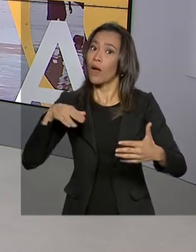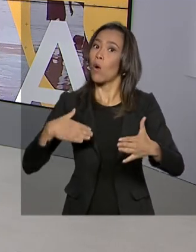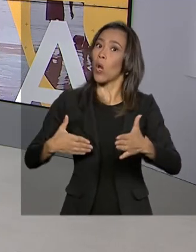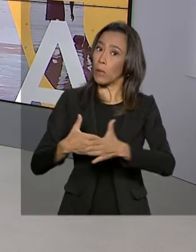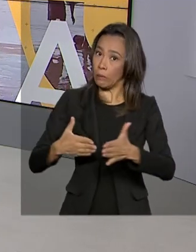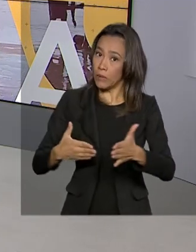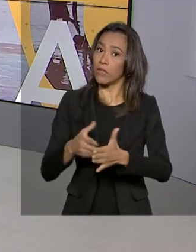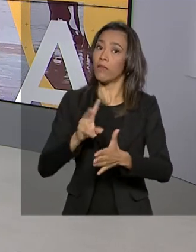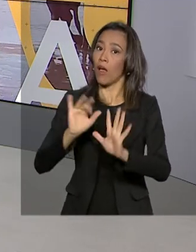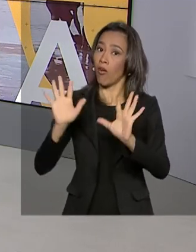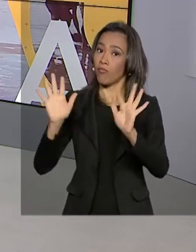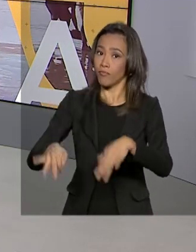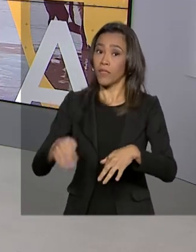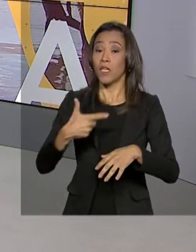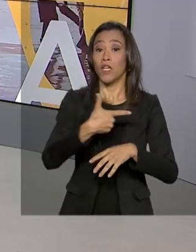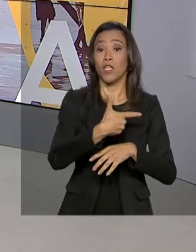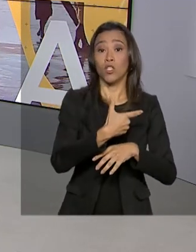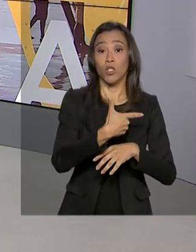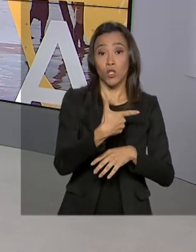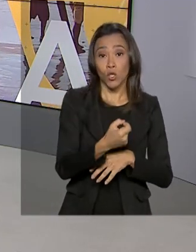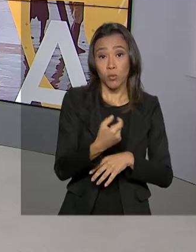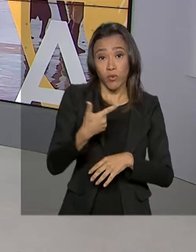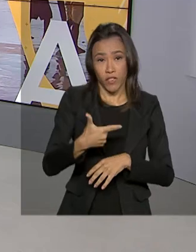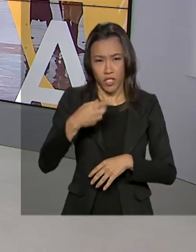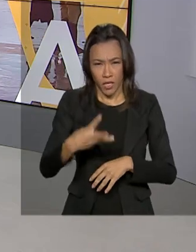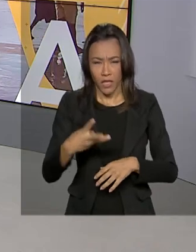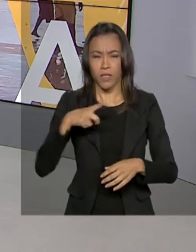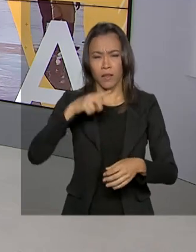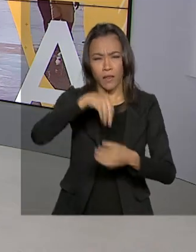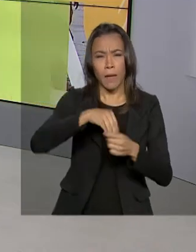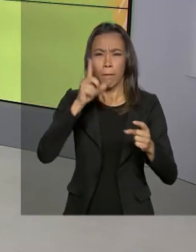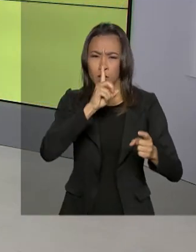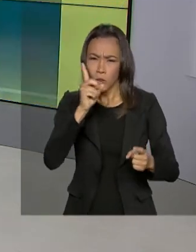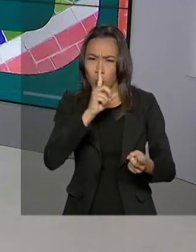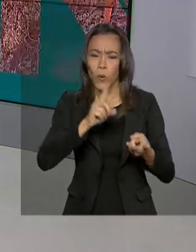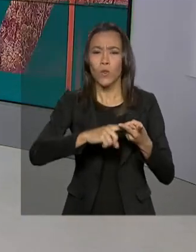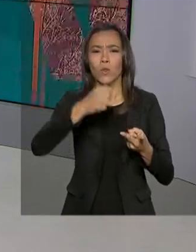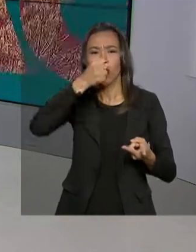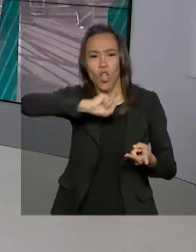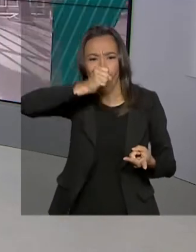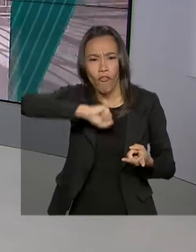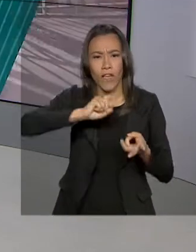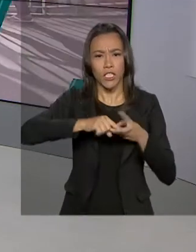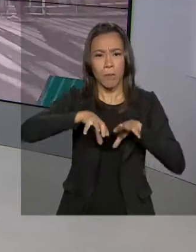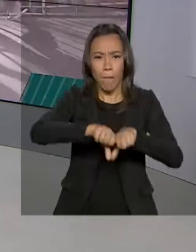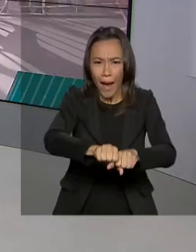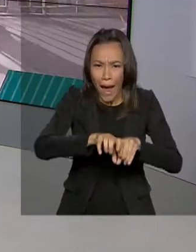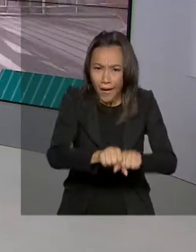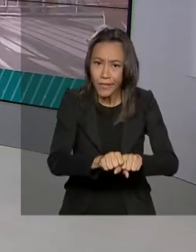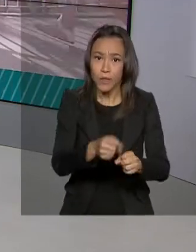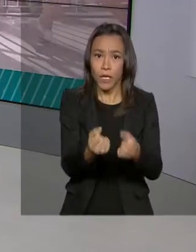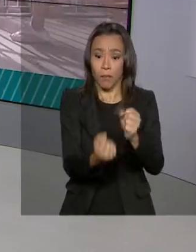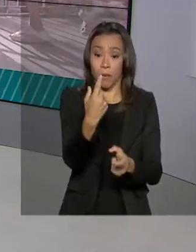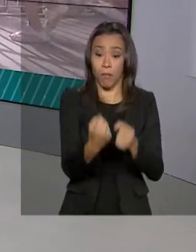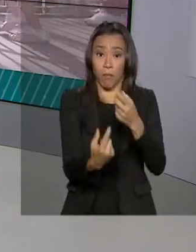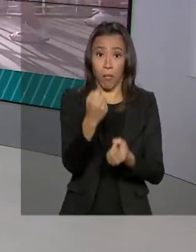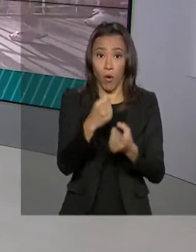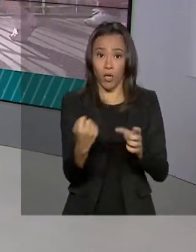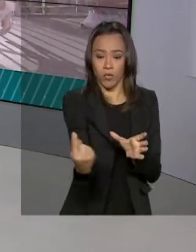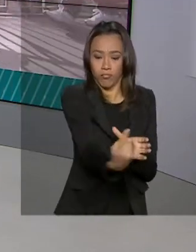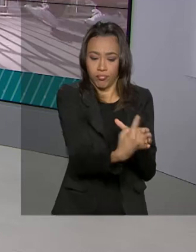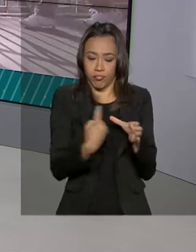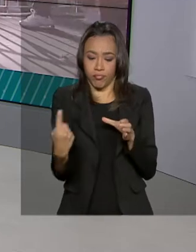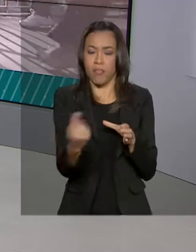2023, a substância presente em biscoitos, sorvetes, massas instantâneas e até na pipoca de micro-ondas será